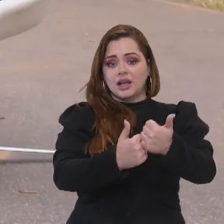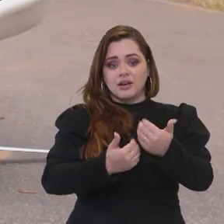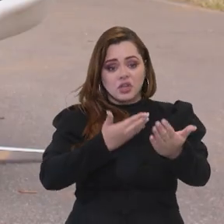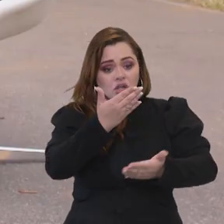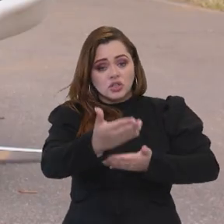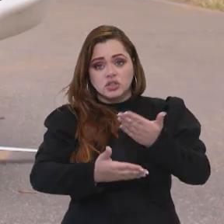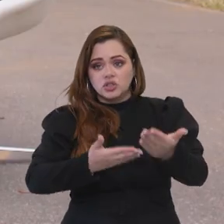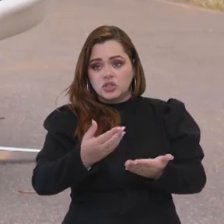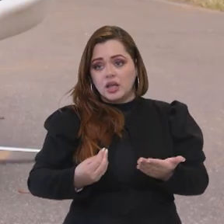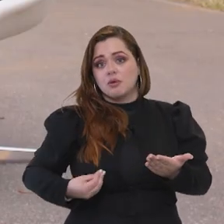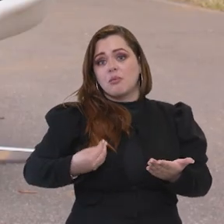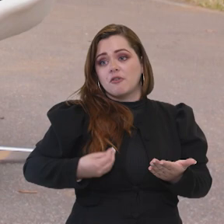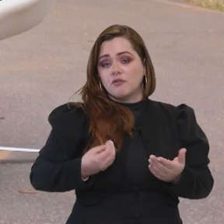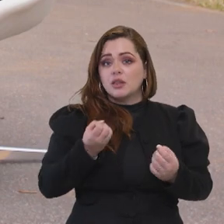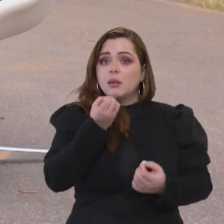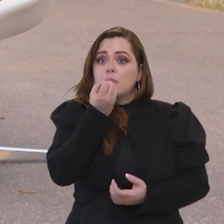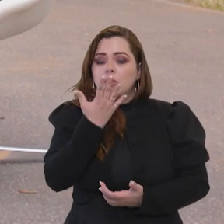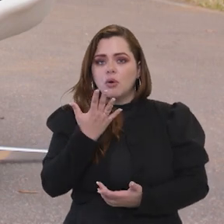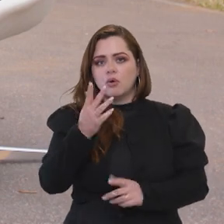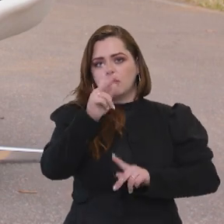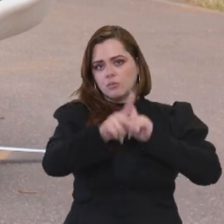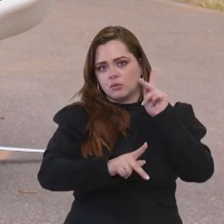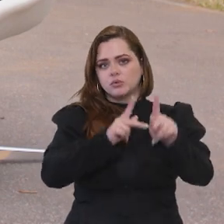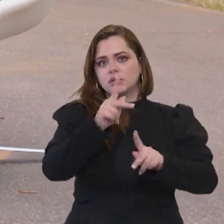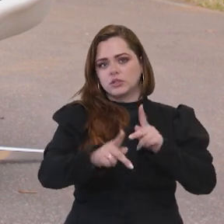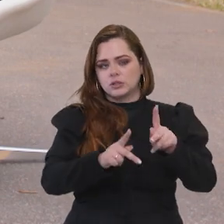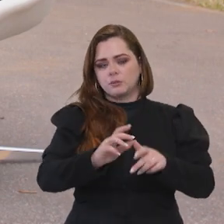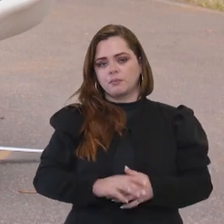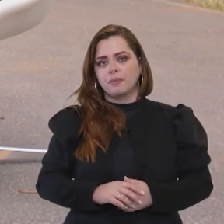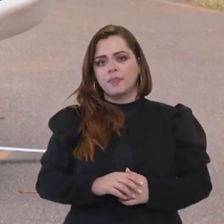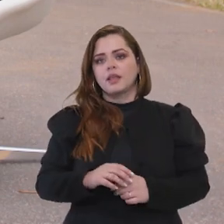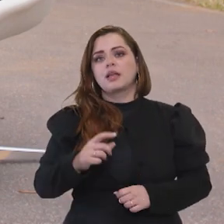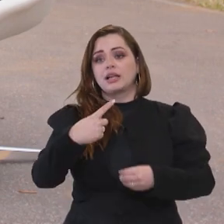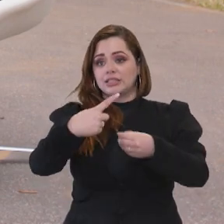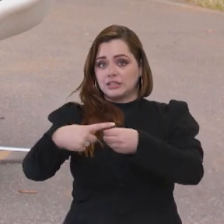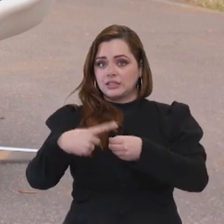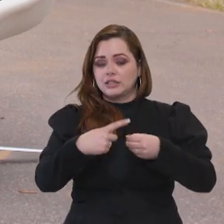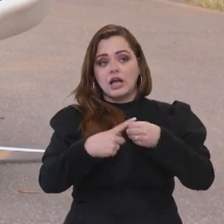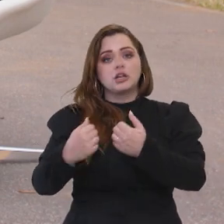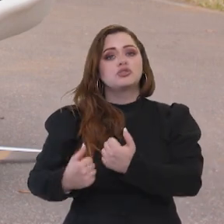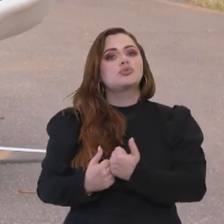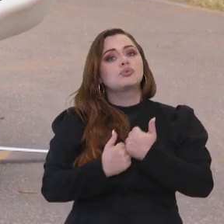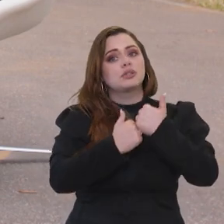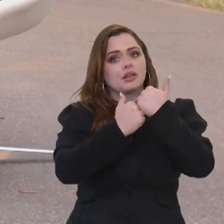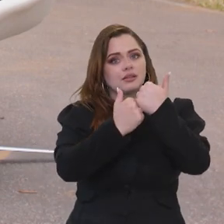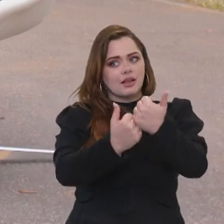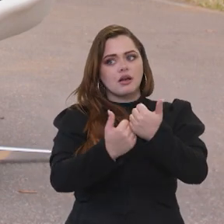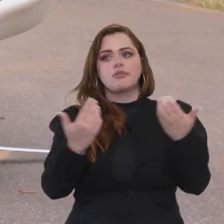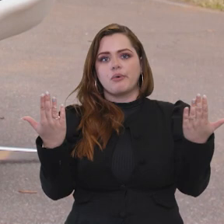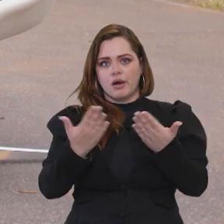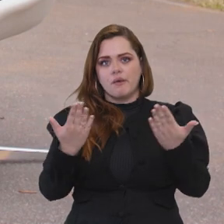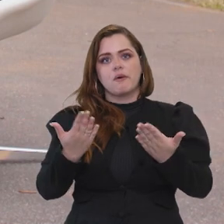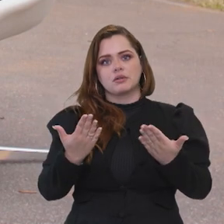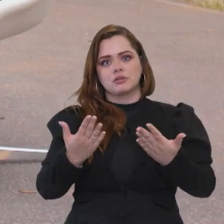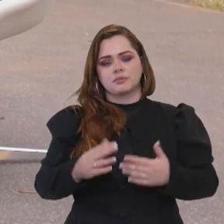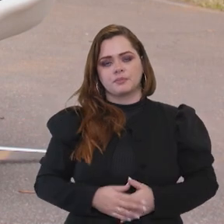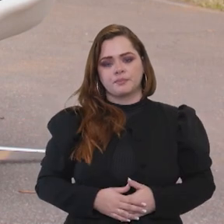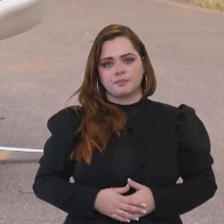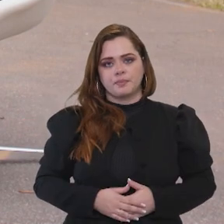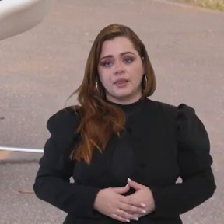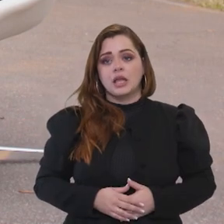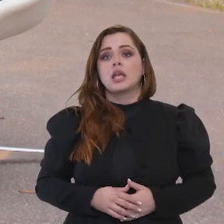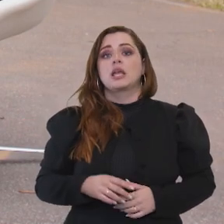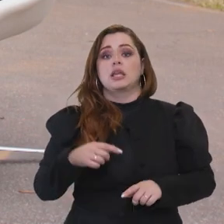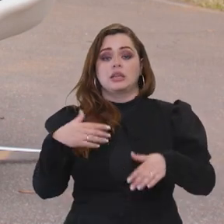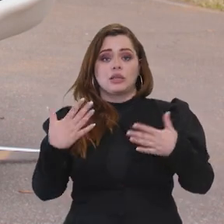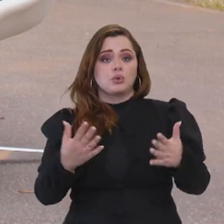para que elas de fato gerem bem-estar para a nossa população. Cidades sustentáveis, essa é a palavra de ordem daqui para frente. Sem dúvida.